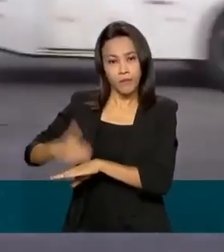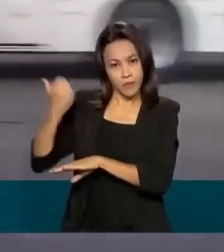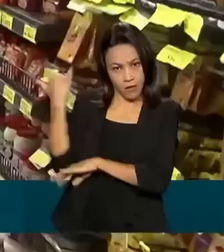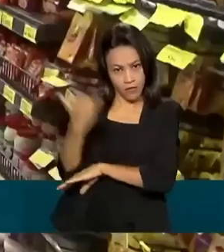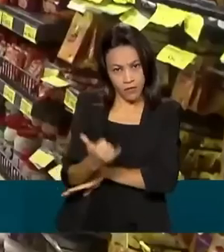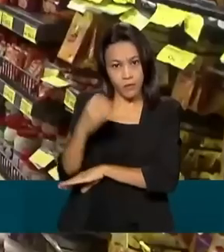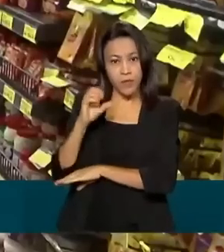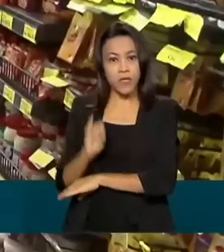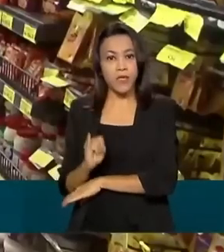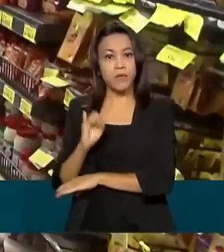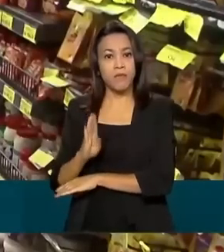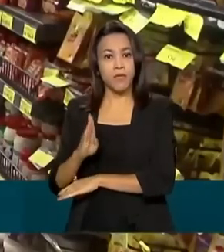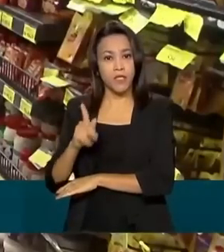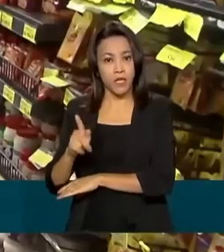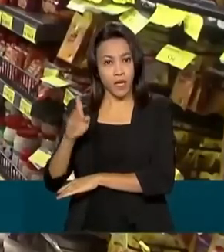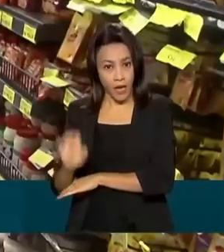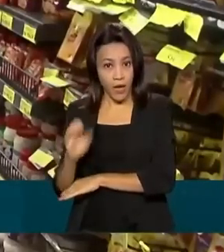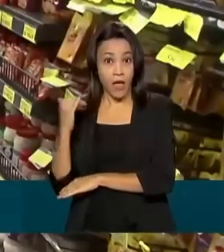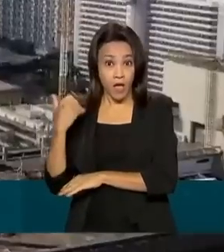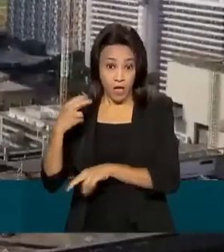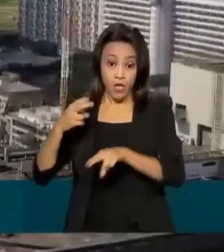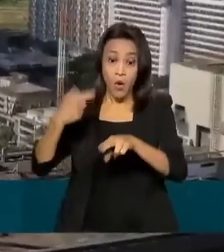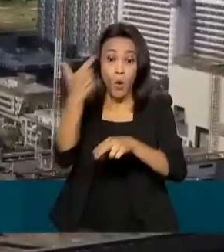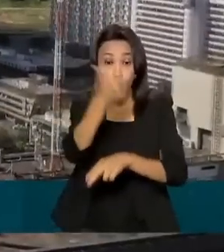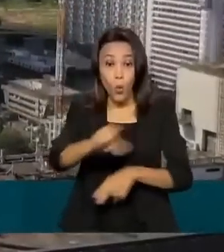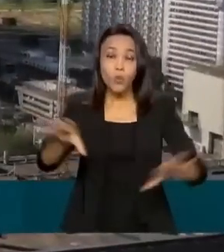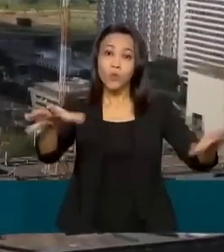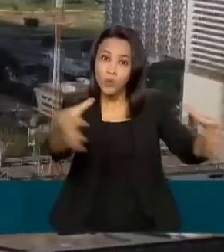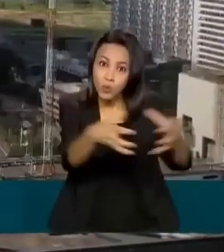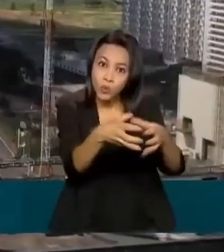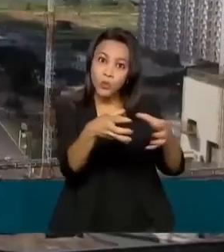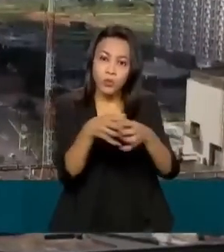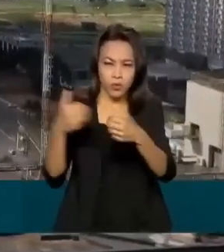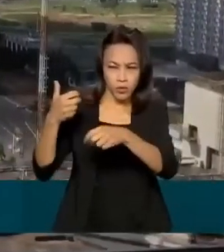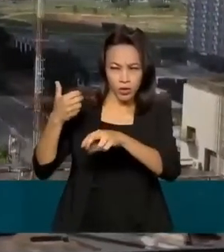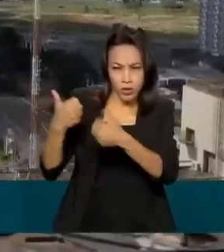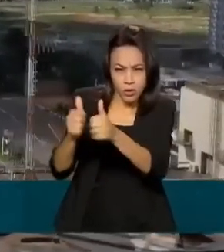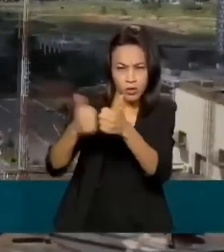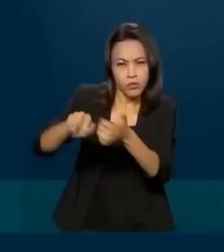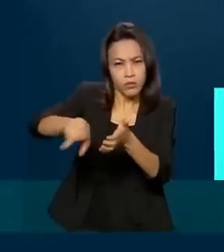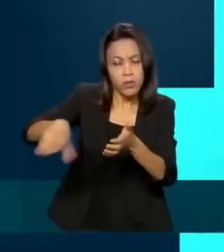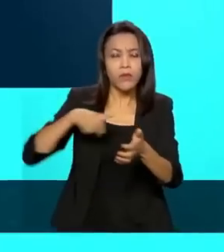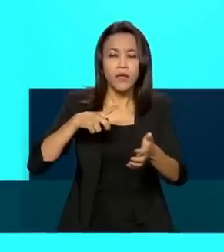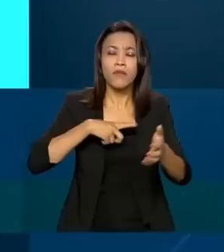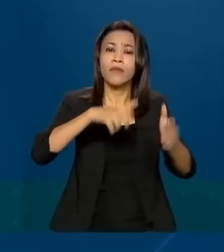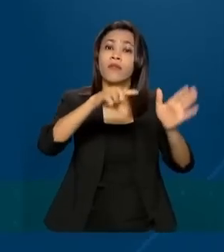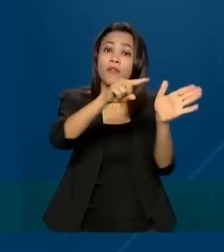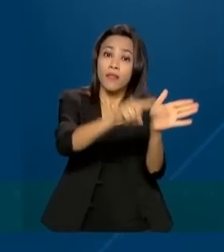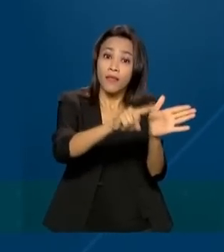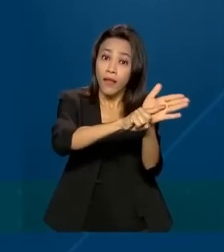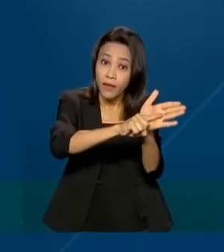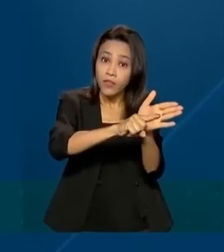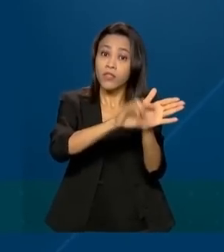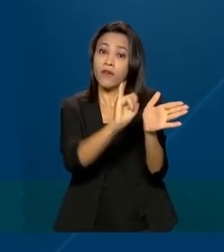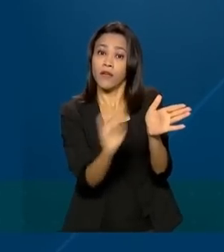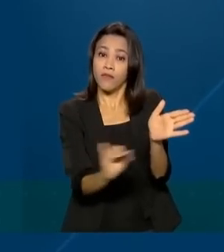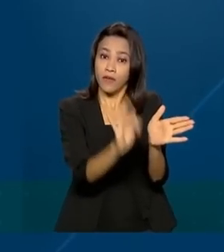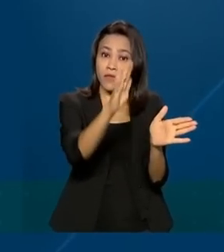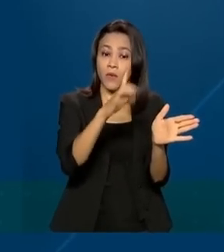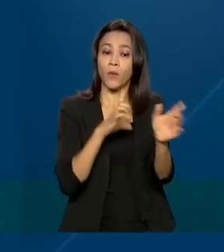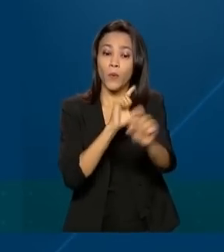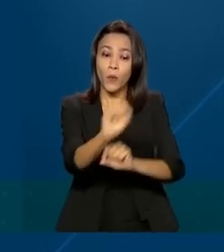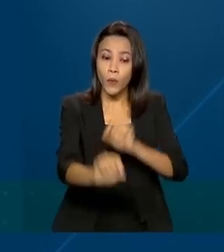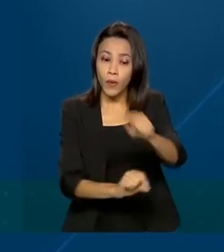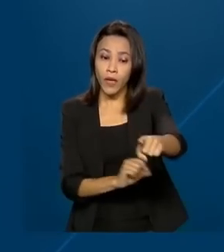transportes, outros grupos também apresentaram inflação negativa em setembro. Os principais foram